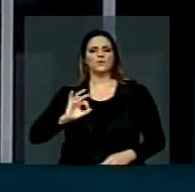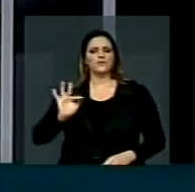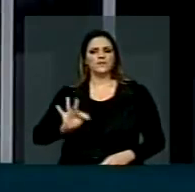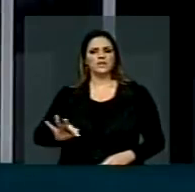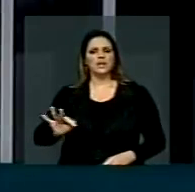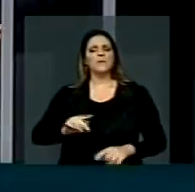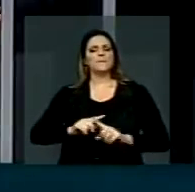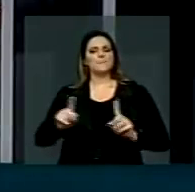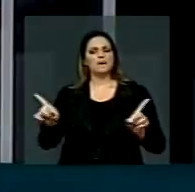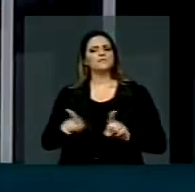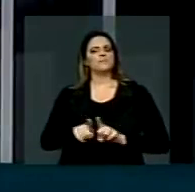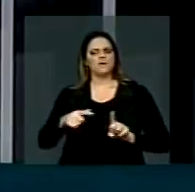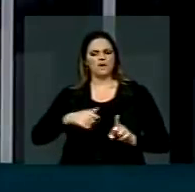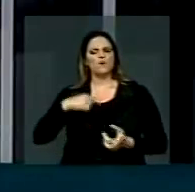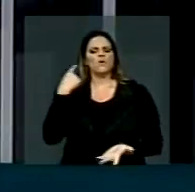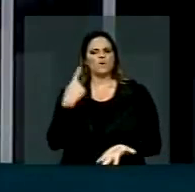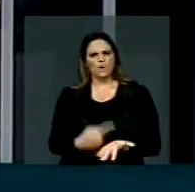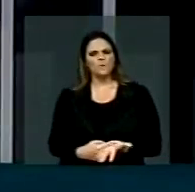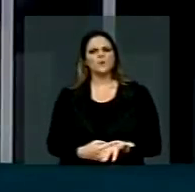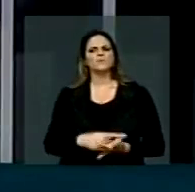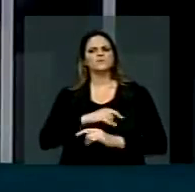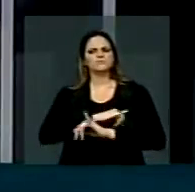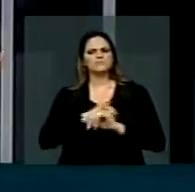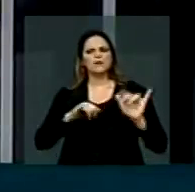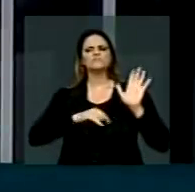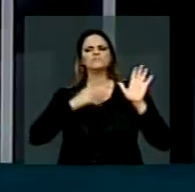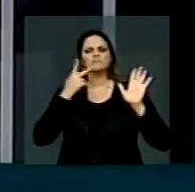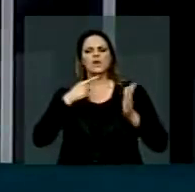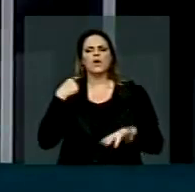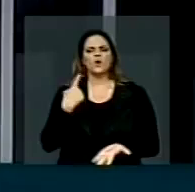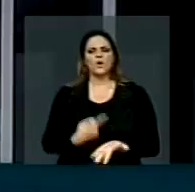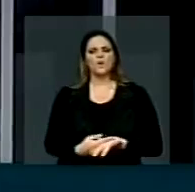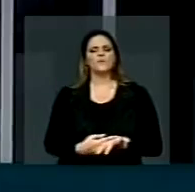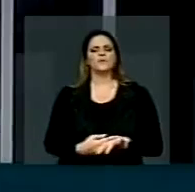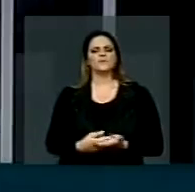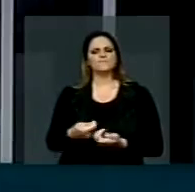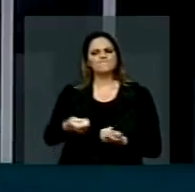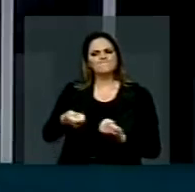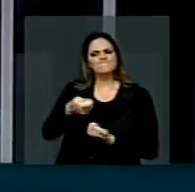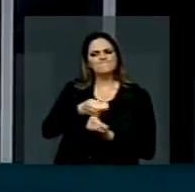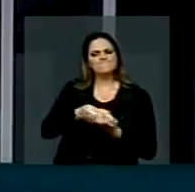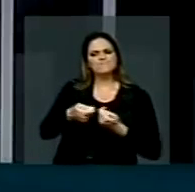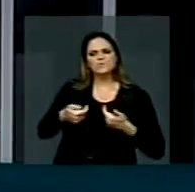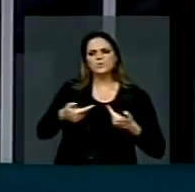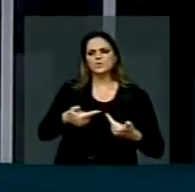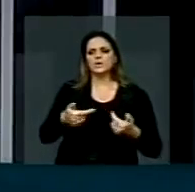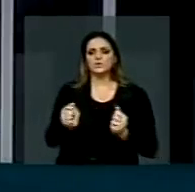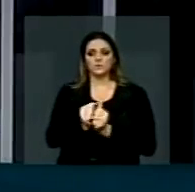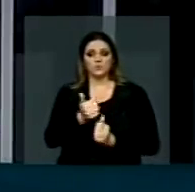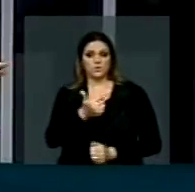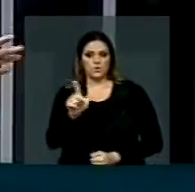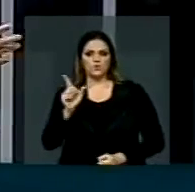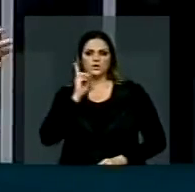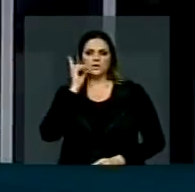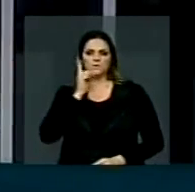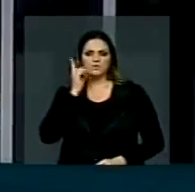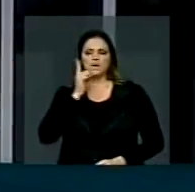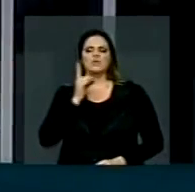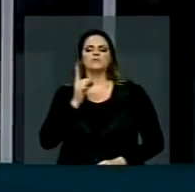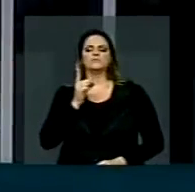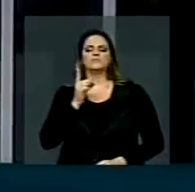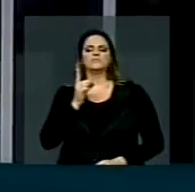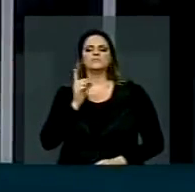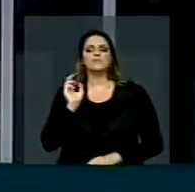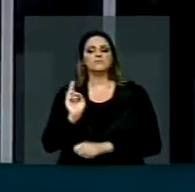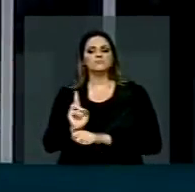compromisso, como deputado federal, de perfilar, junto à Vossa Excelência e outros deputados amigos da Polícia Federal, para o atendimento